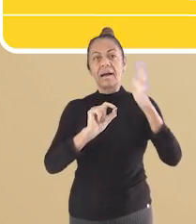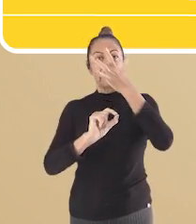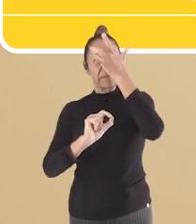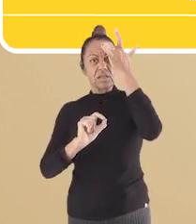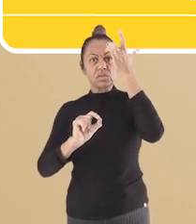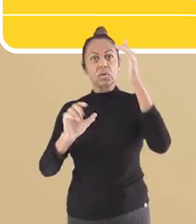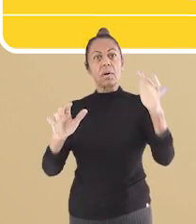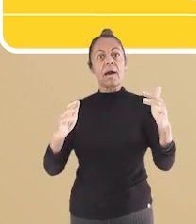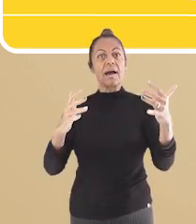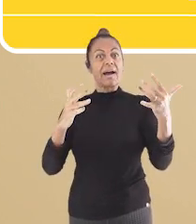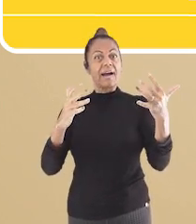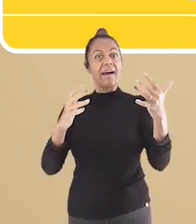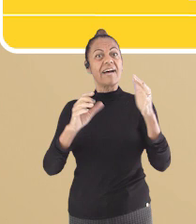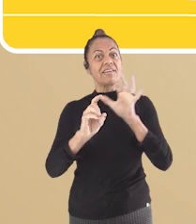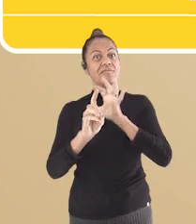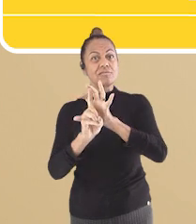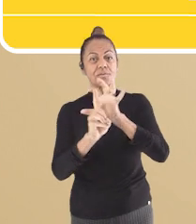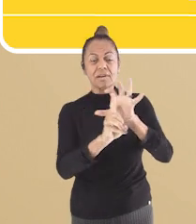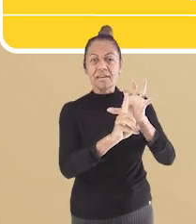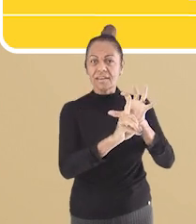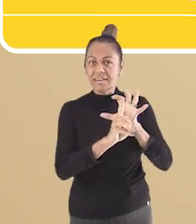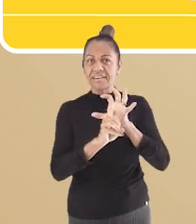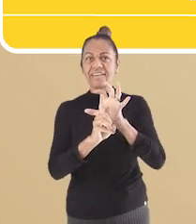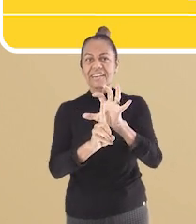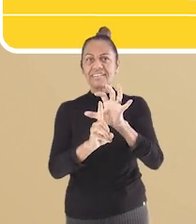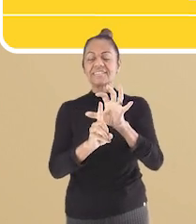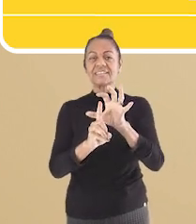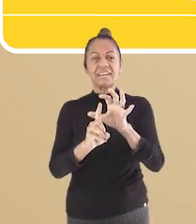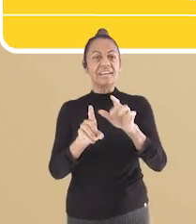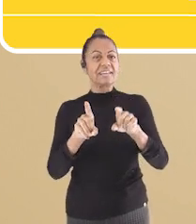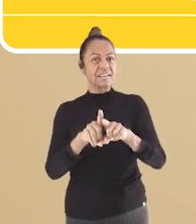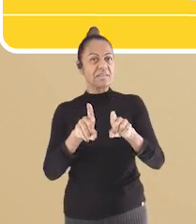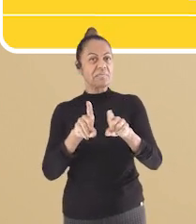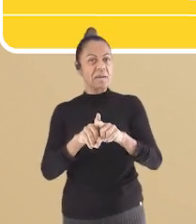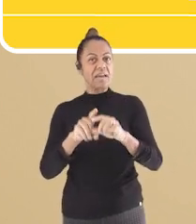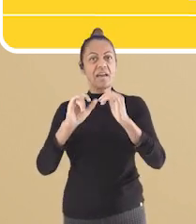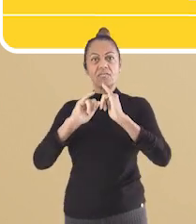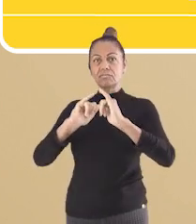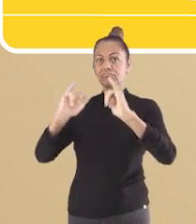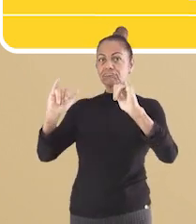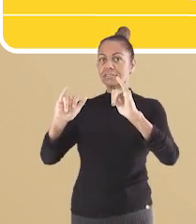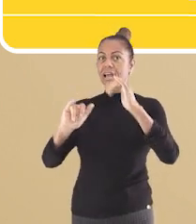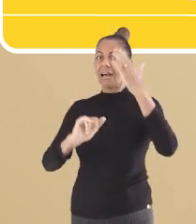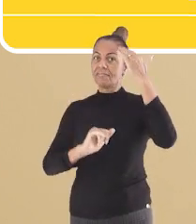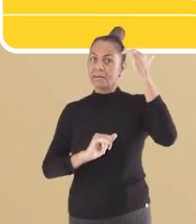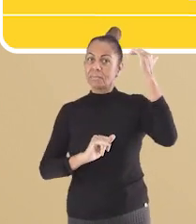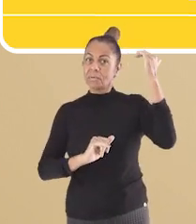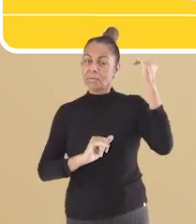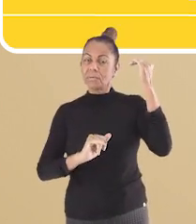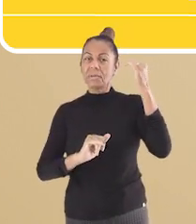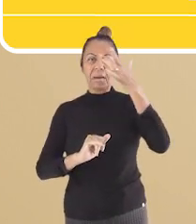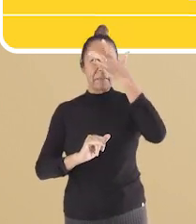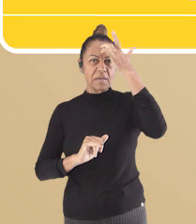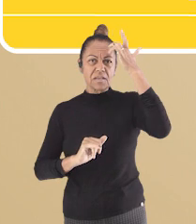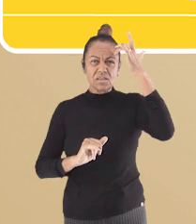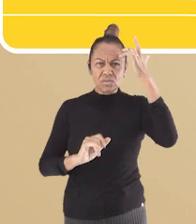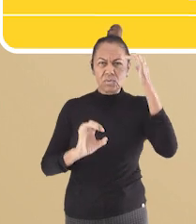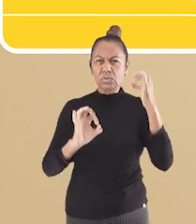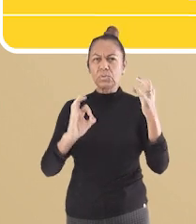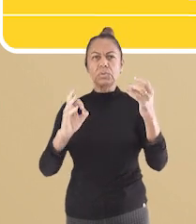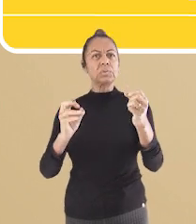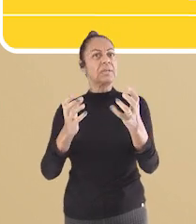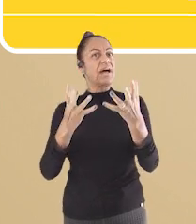rádio, busca influenciar alguém a comprar um. A ação de tornar algo ou alguém